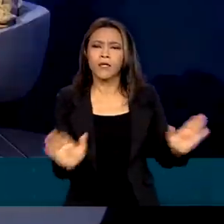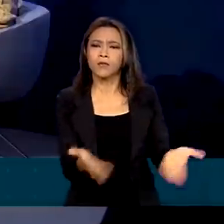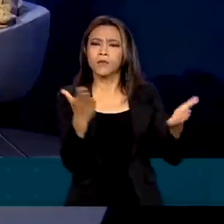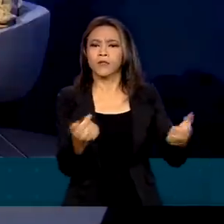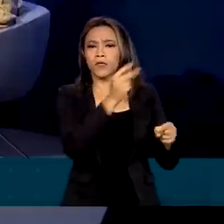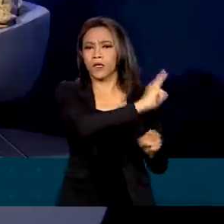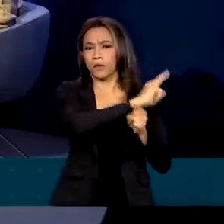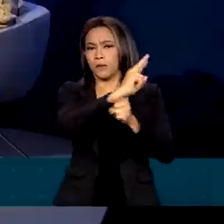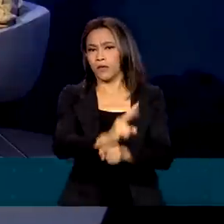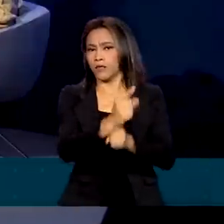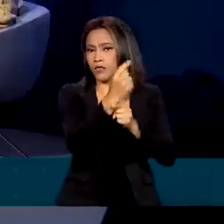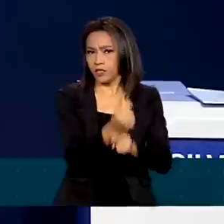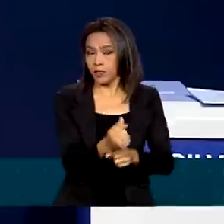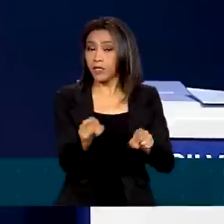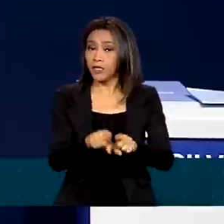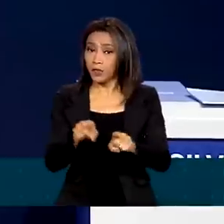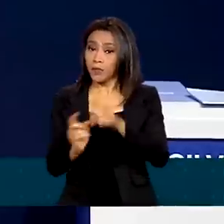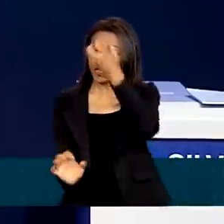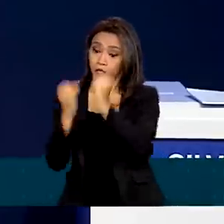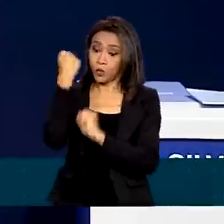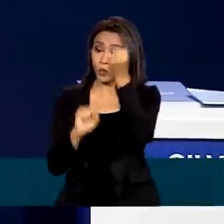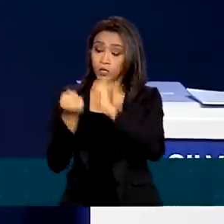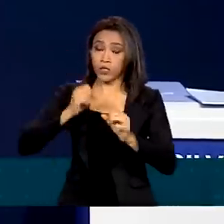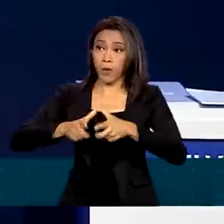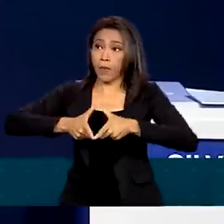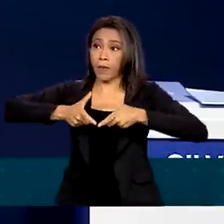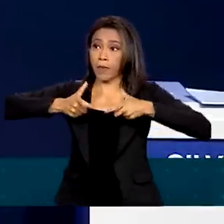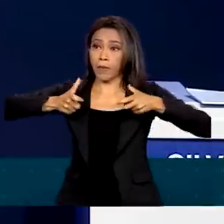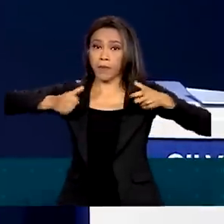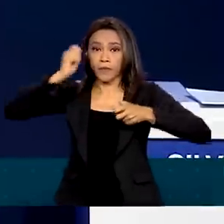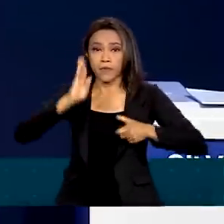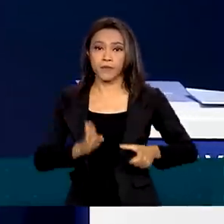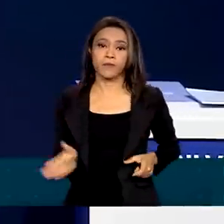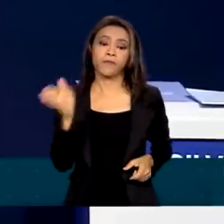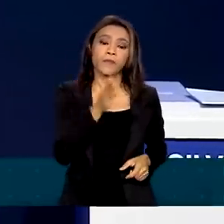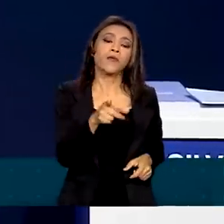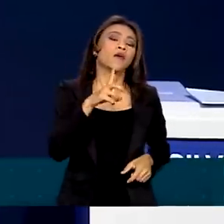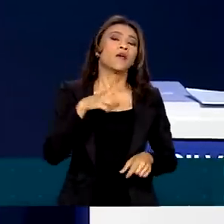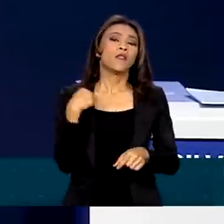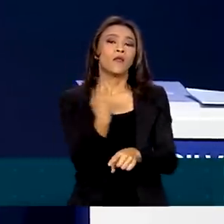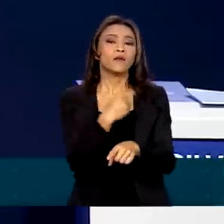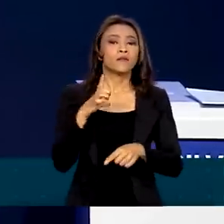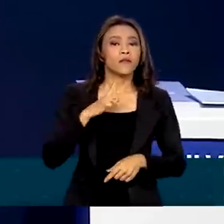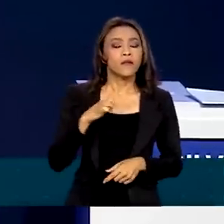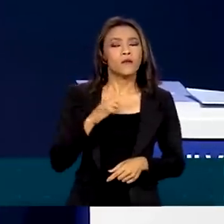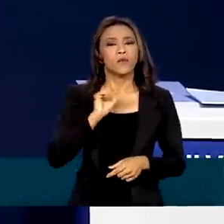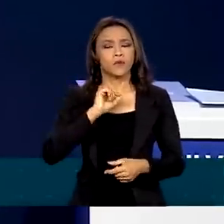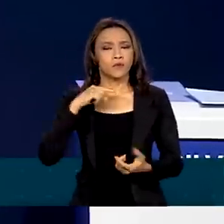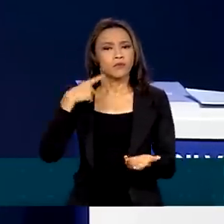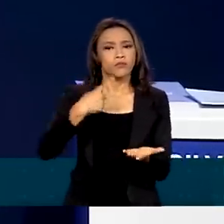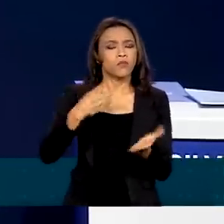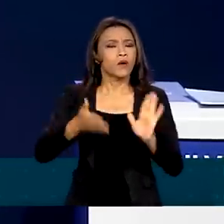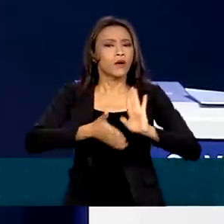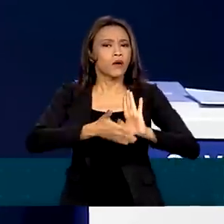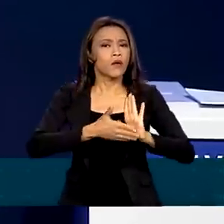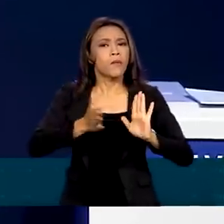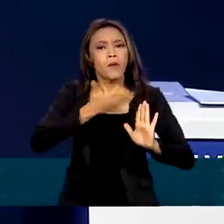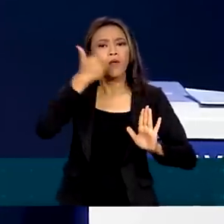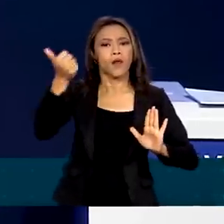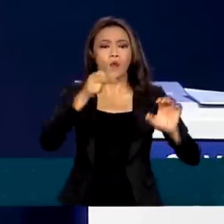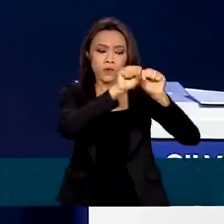reindustrialização do país. Nós temos uma agenda de crédito, melhorar o sistema de garantias no Brasil,